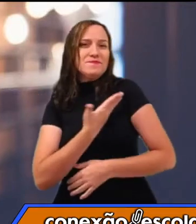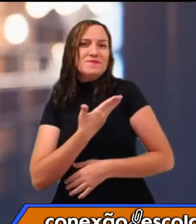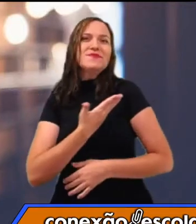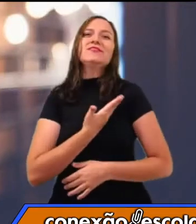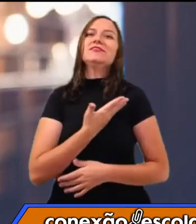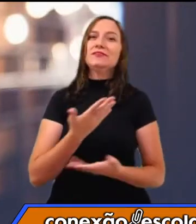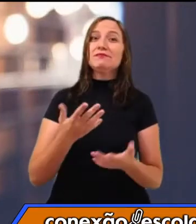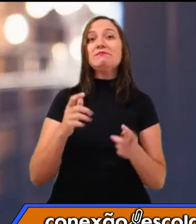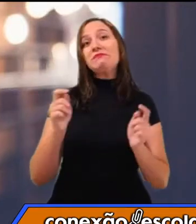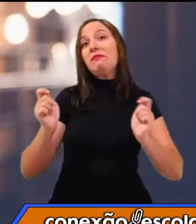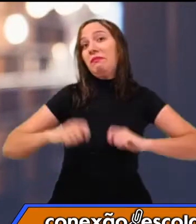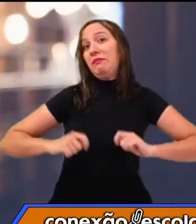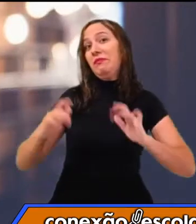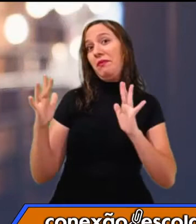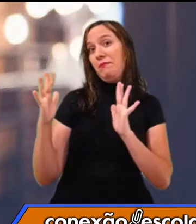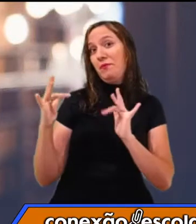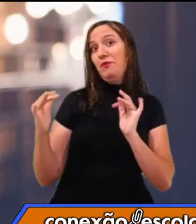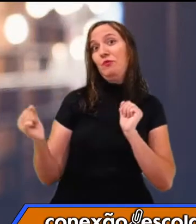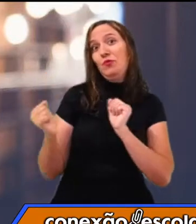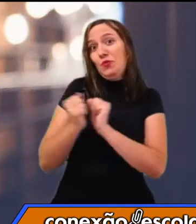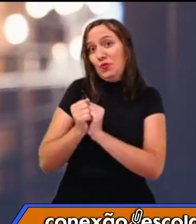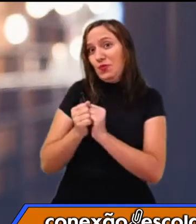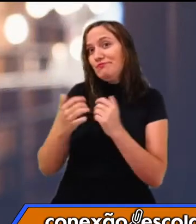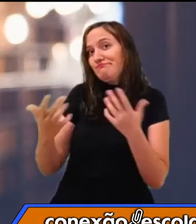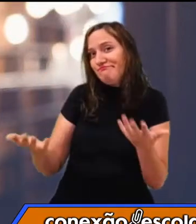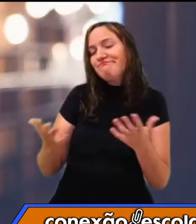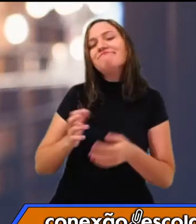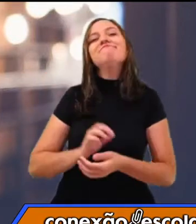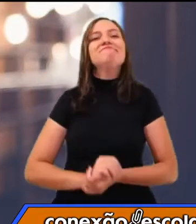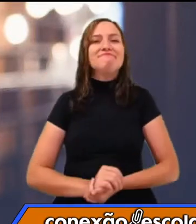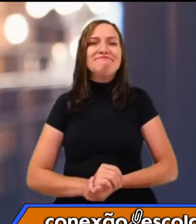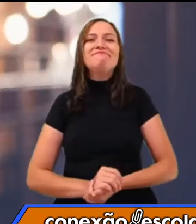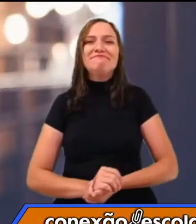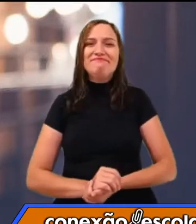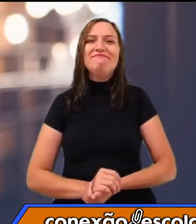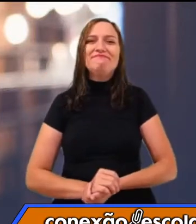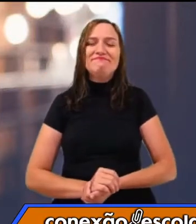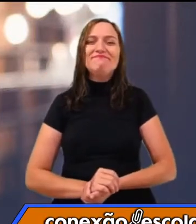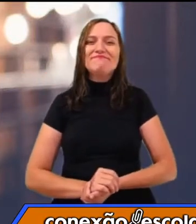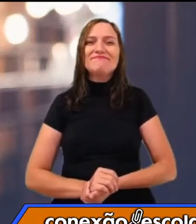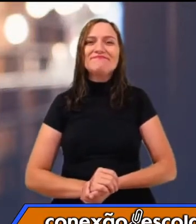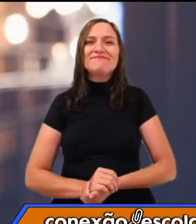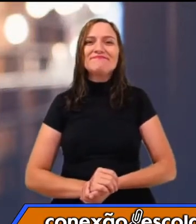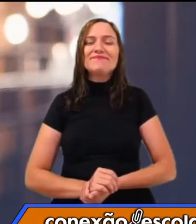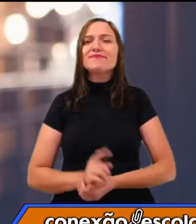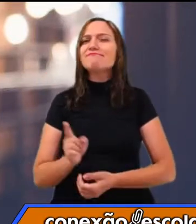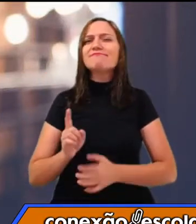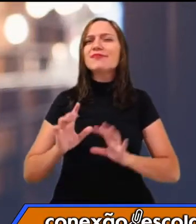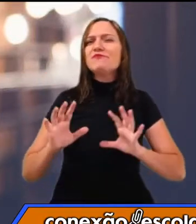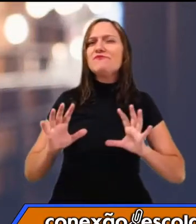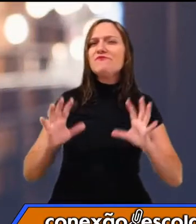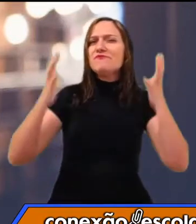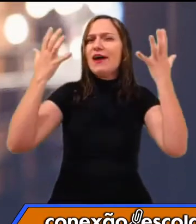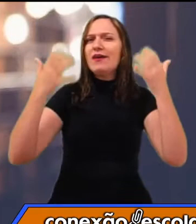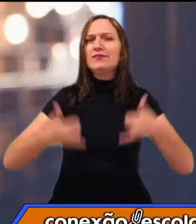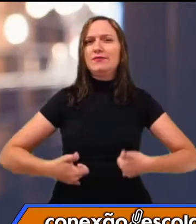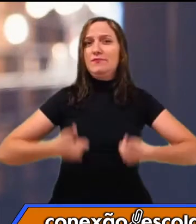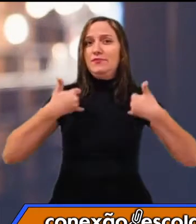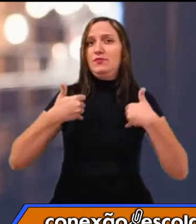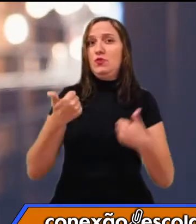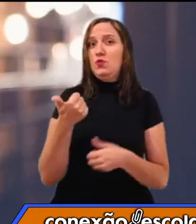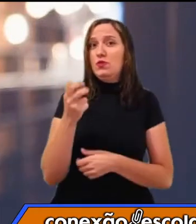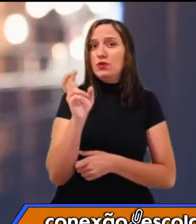um possível namorado, né? E essa festa é bastante